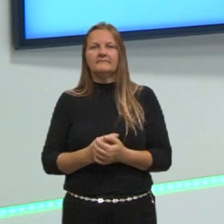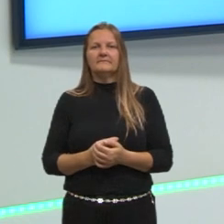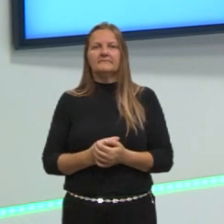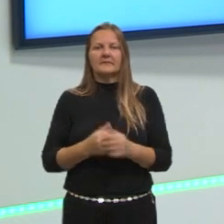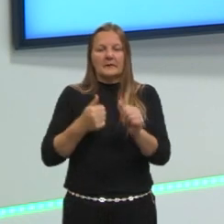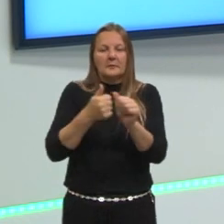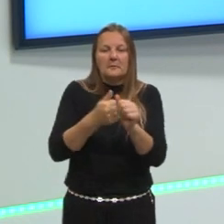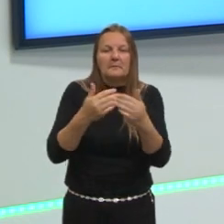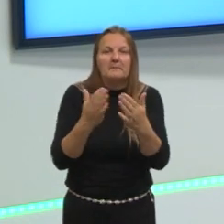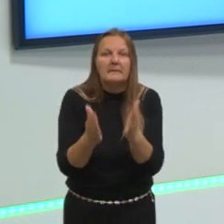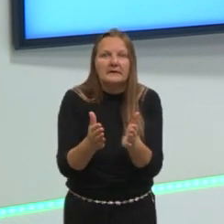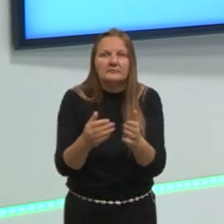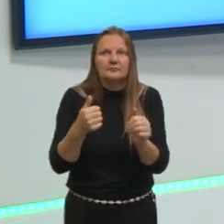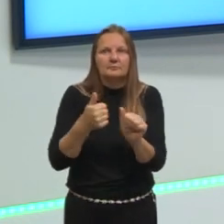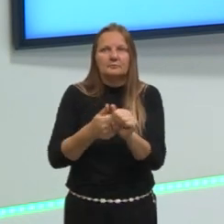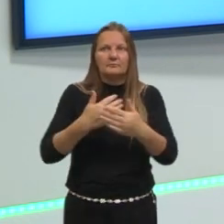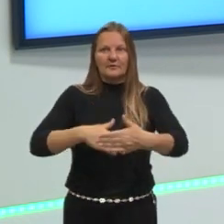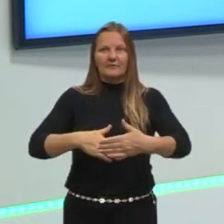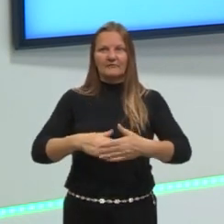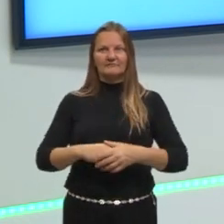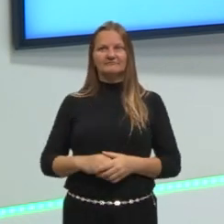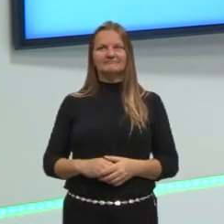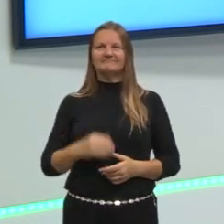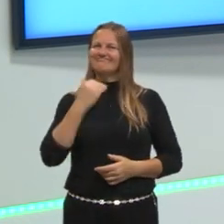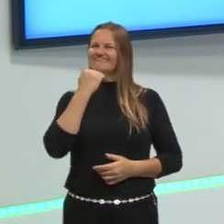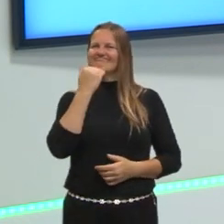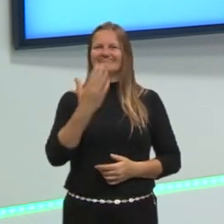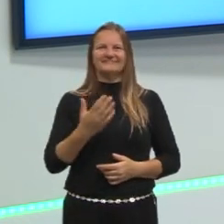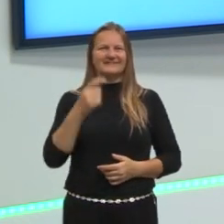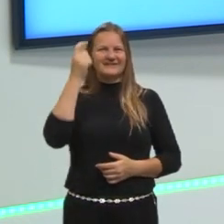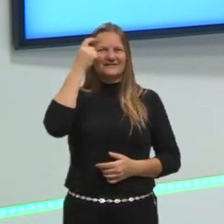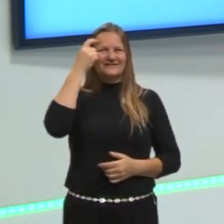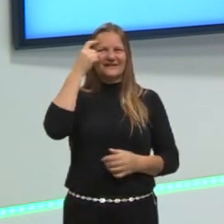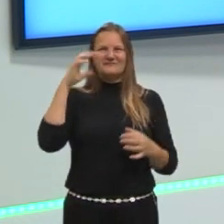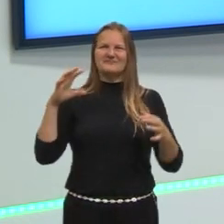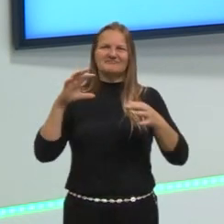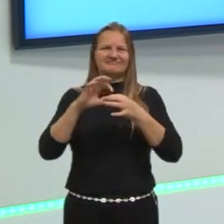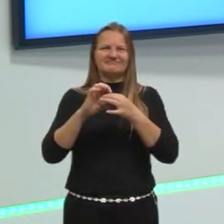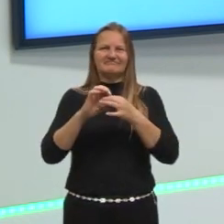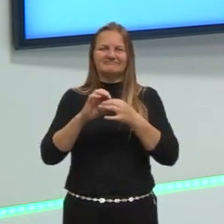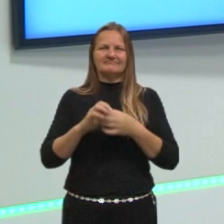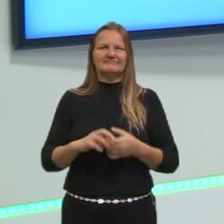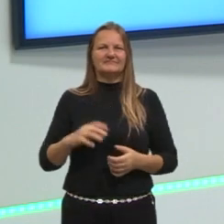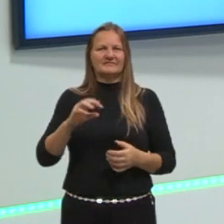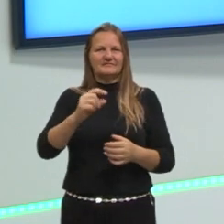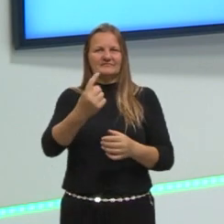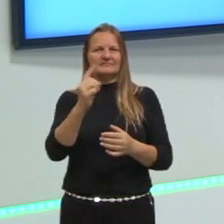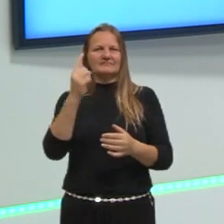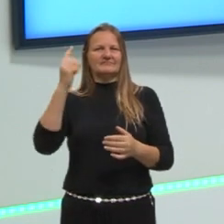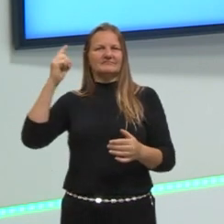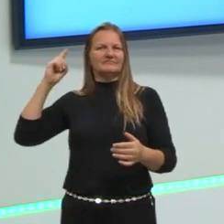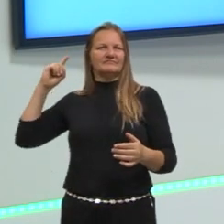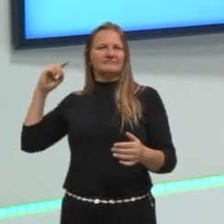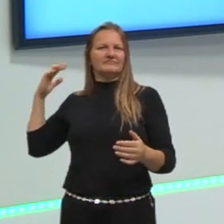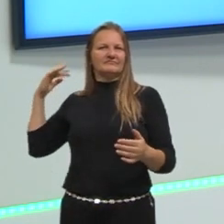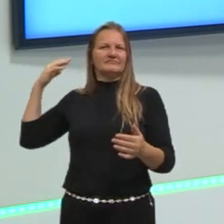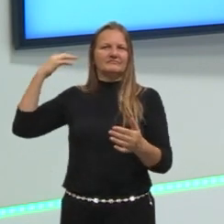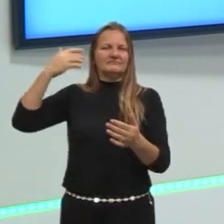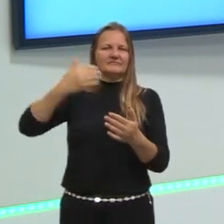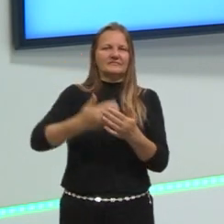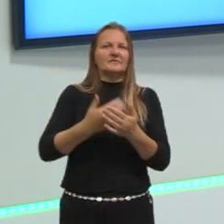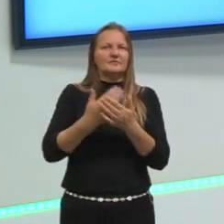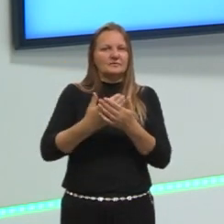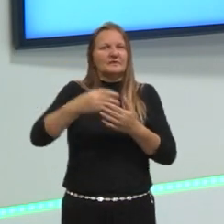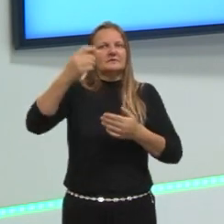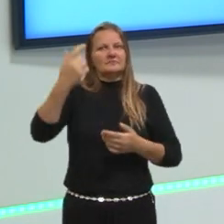hoje, por exemplo. Então, o cérebro não associou na memória de longo prazo. Então, tu vai ter que estudar tudo de